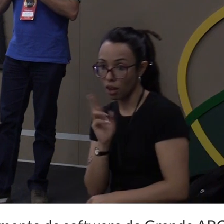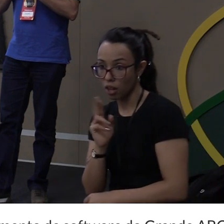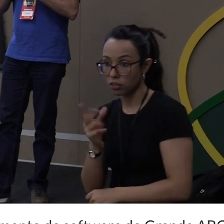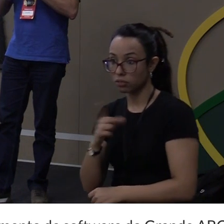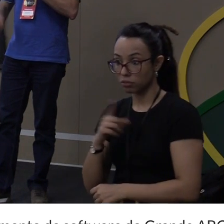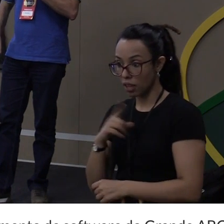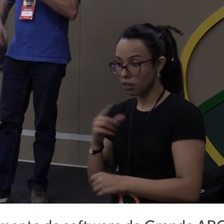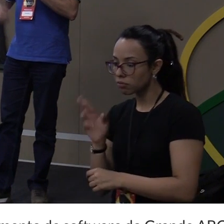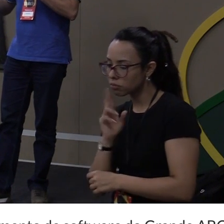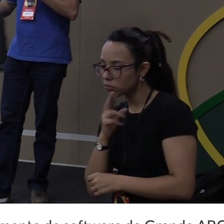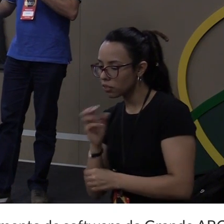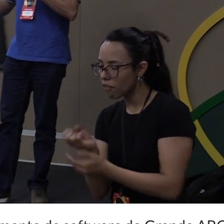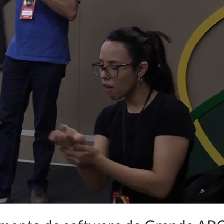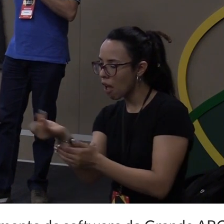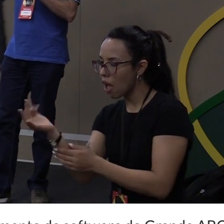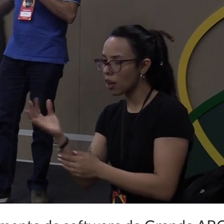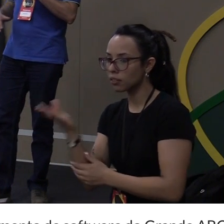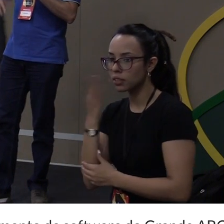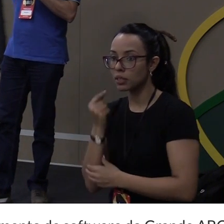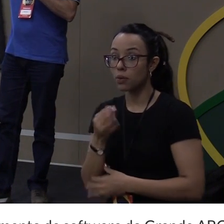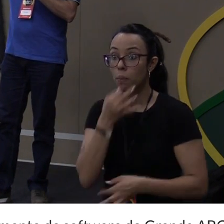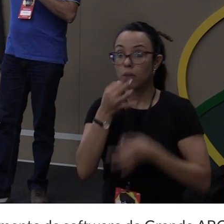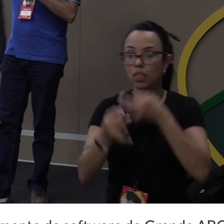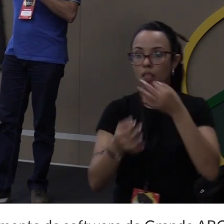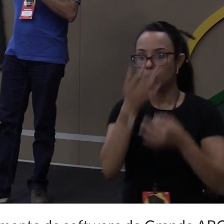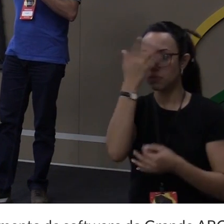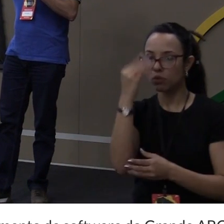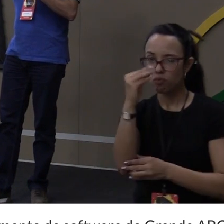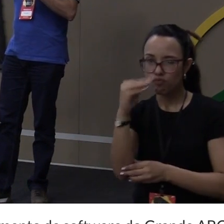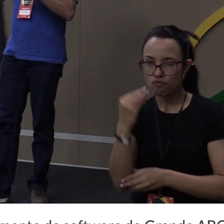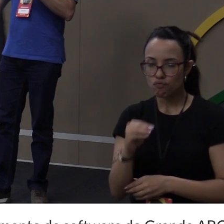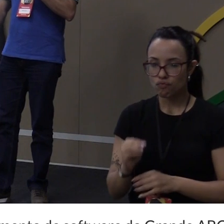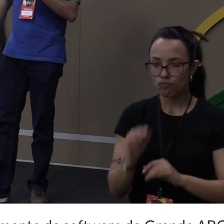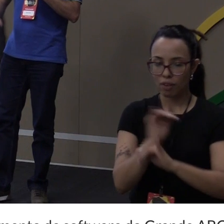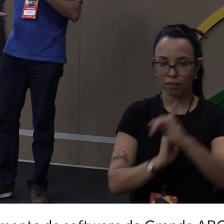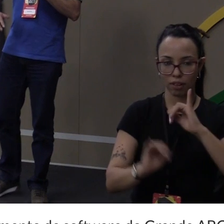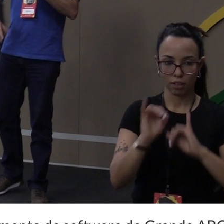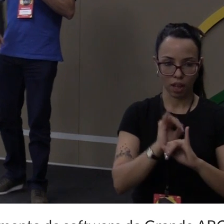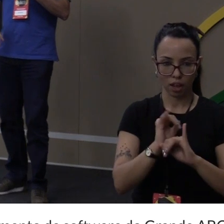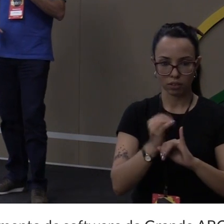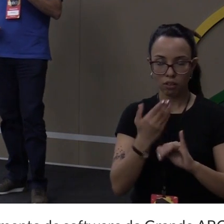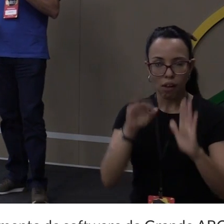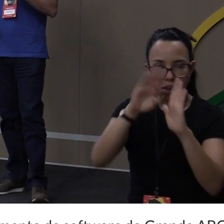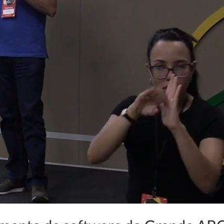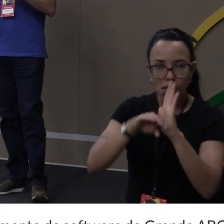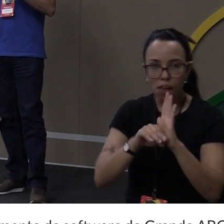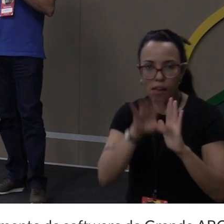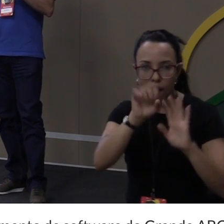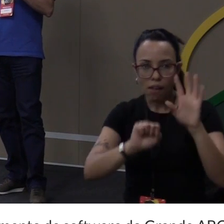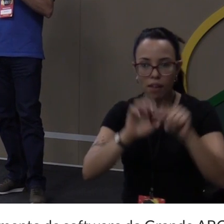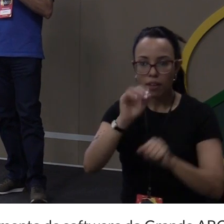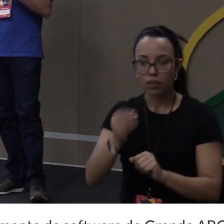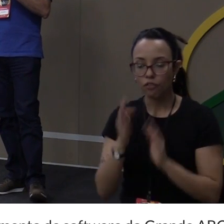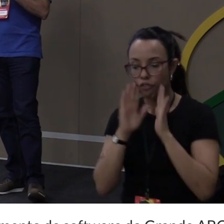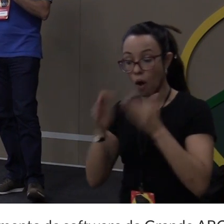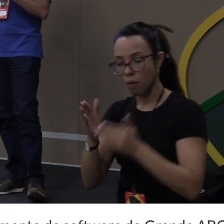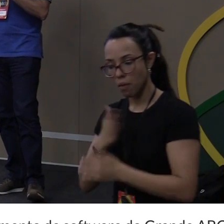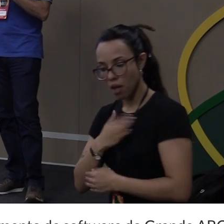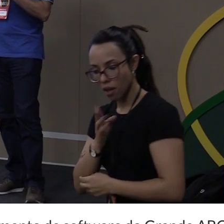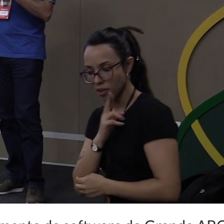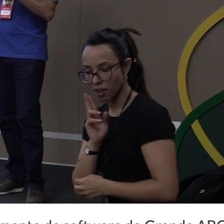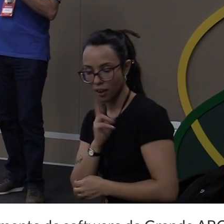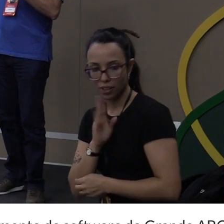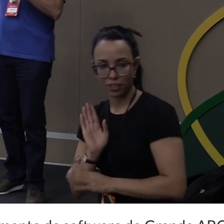saber o que estão falando de mim na internet. Então, eu vou raspar a internet para isso. Ou eu quero saber, eu quero obter informações de